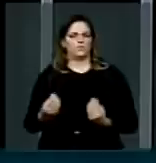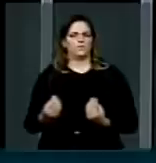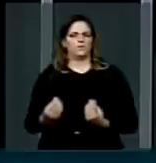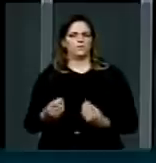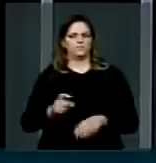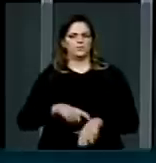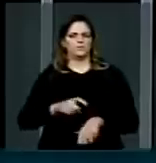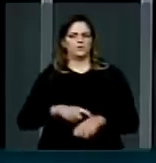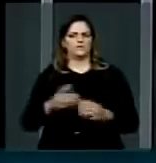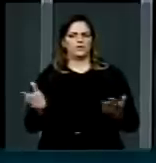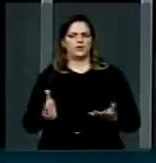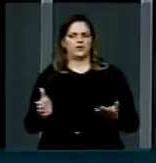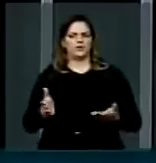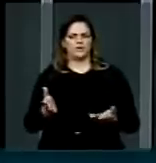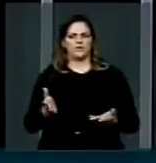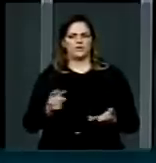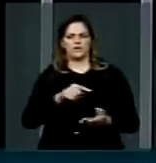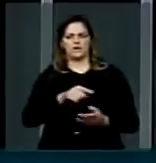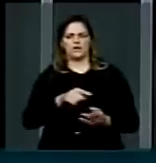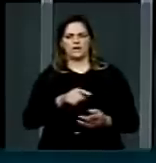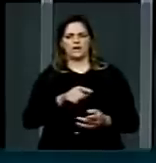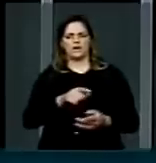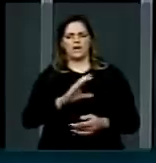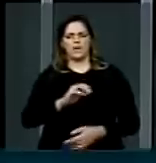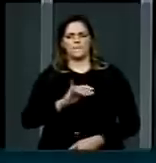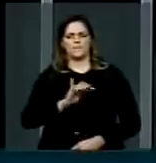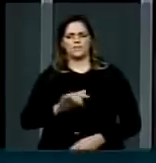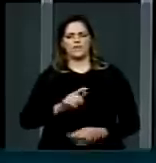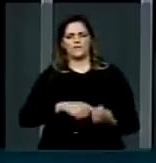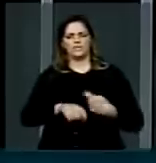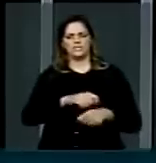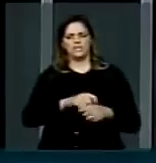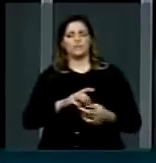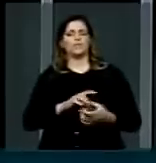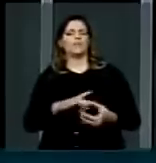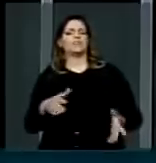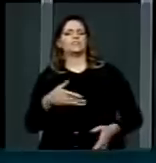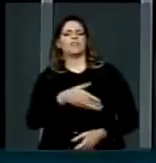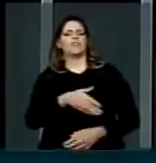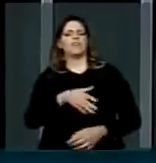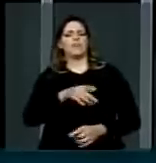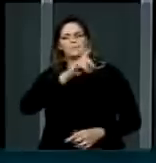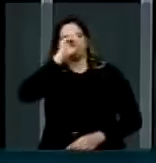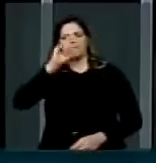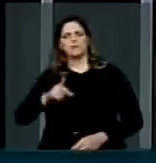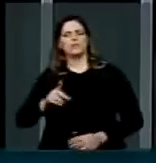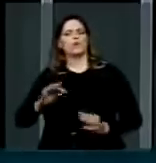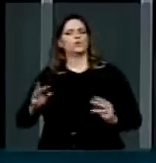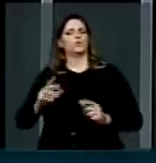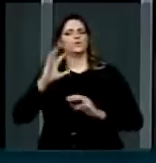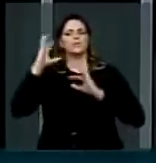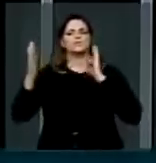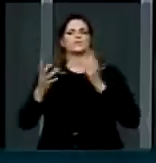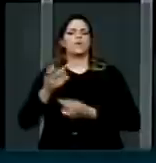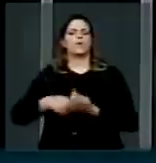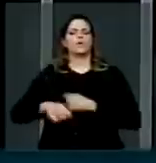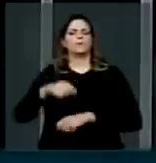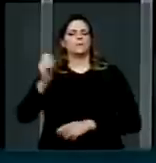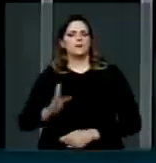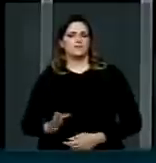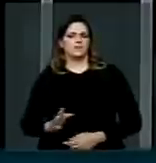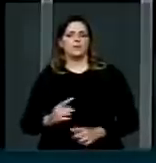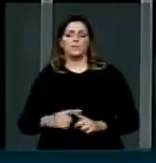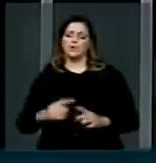o capital financeiro é dar ao mercado a direção da economia brasileira total, porque hoje já